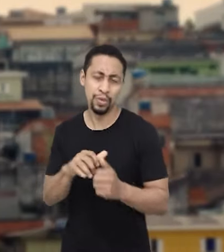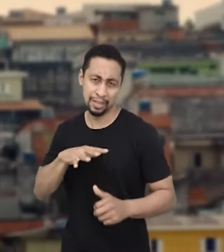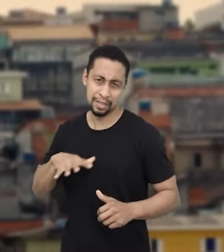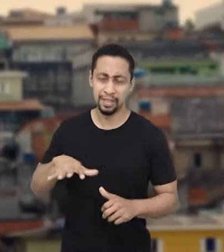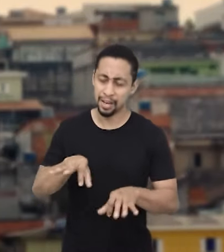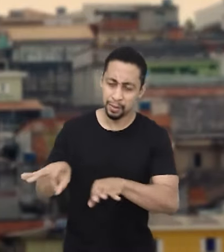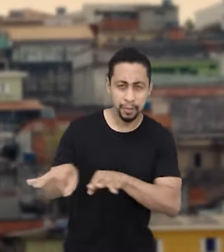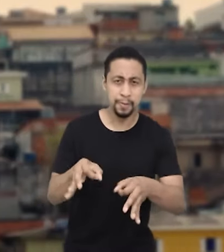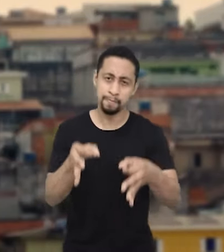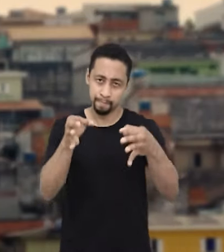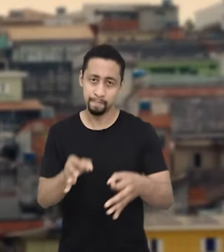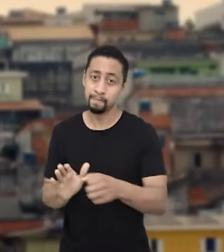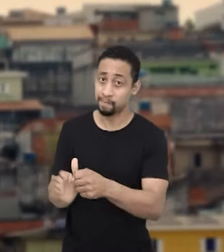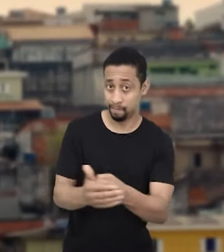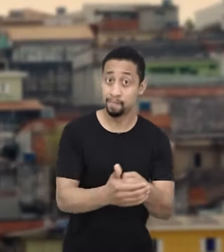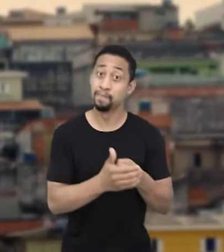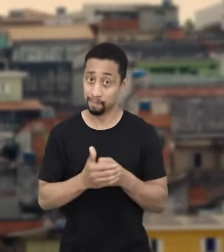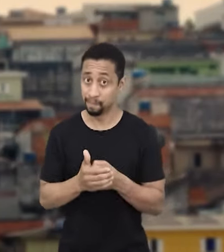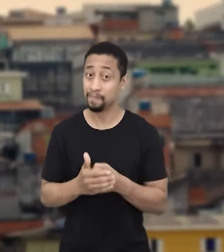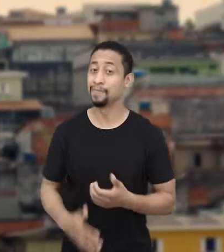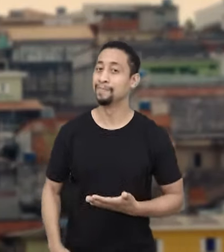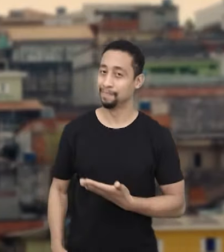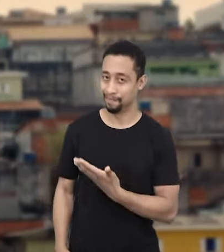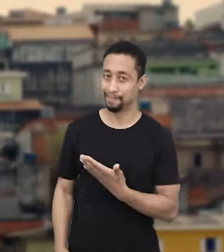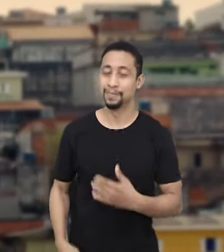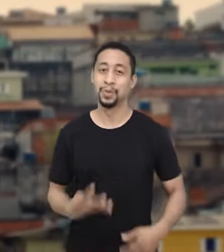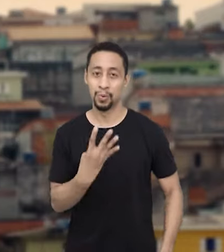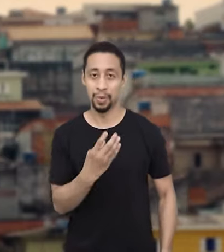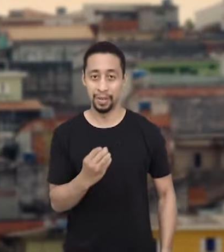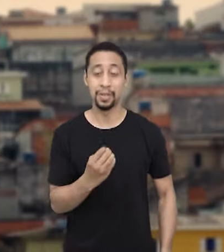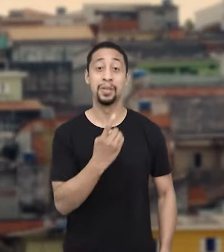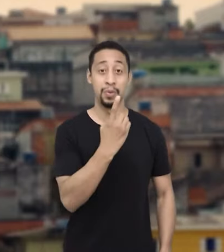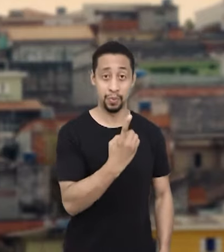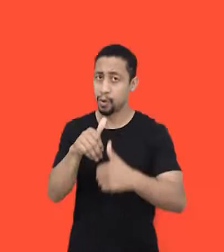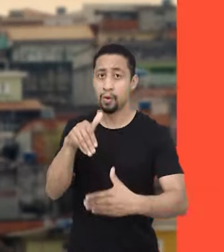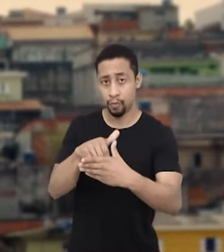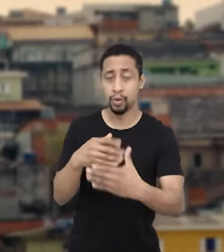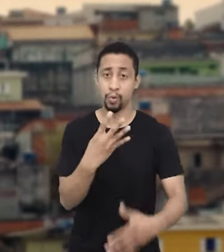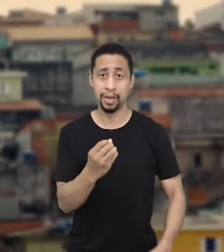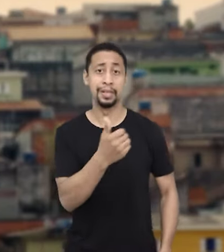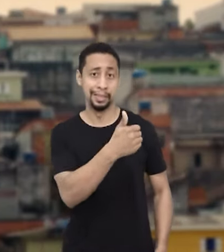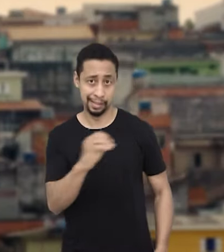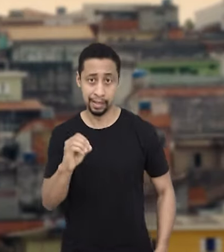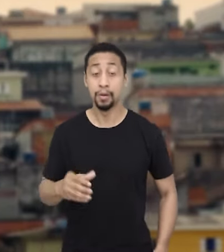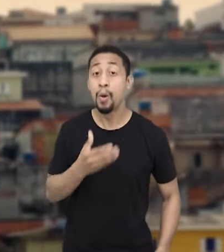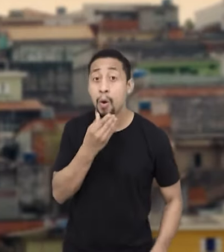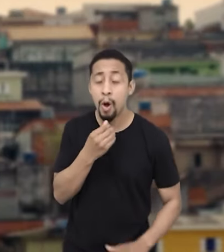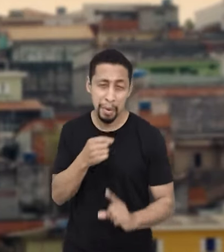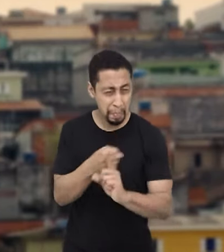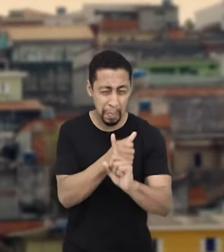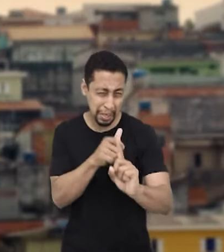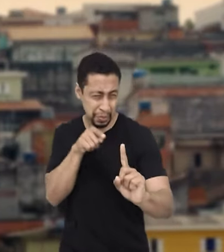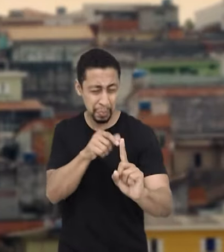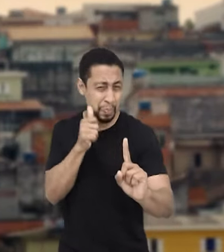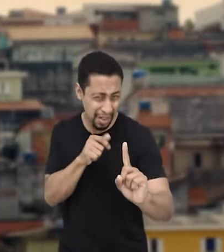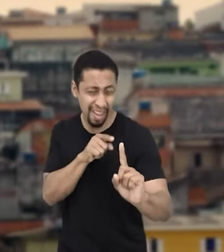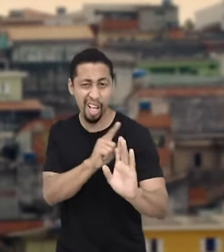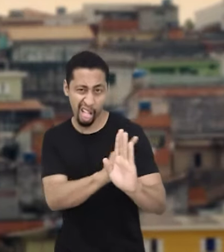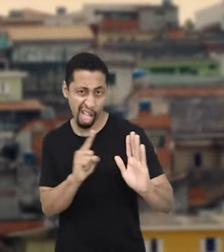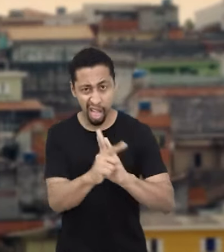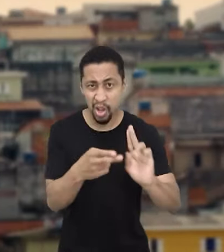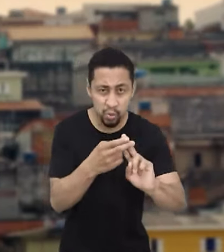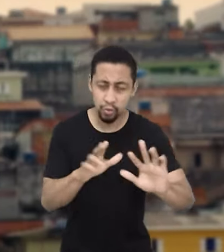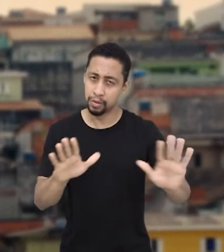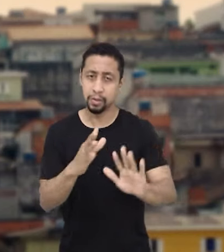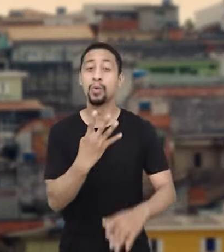construir uma cidade mais justa e acolhedora. Mariana Rota, 40, 142. São Paulo não quer homem que bate mulher e fure fila do SUS.